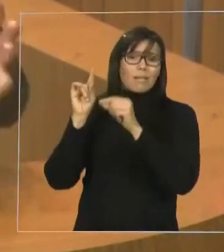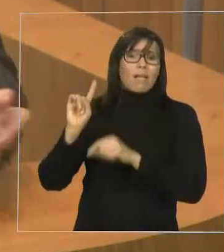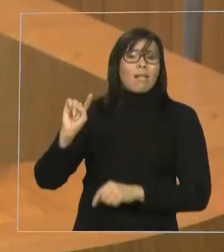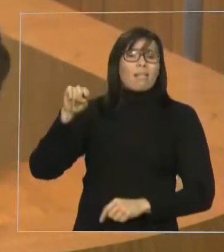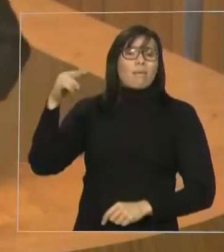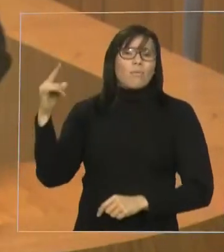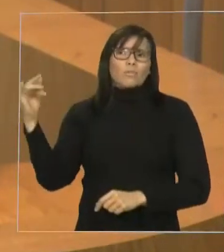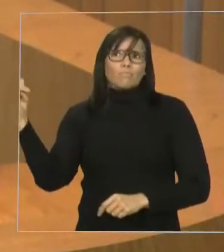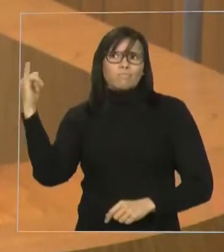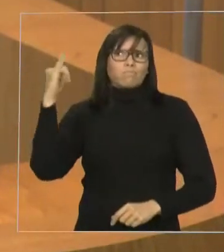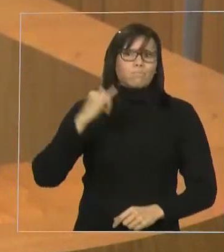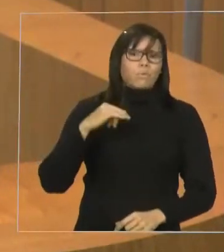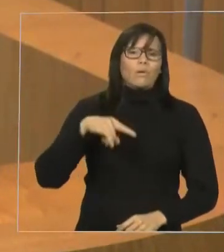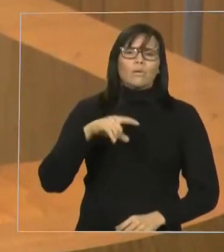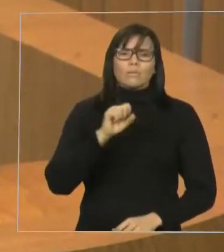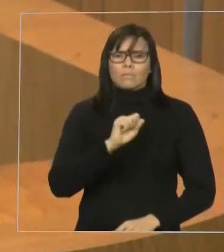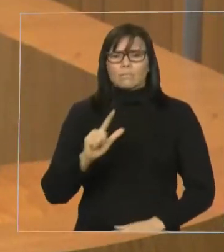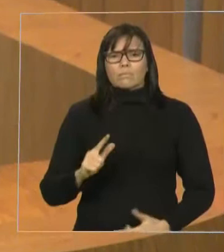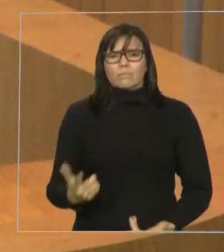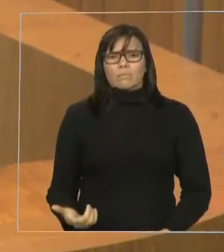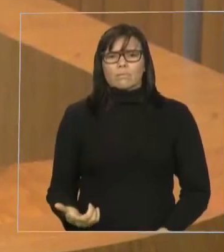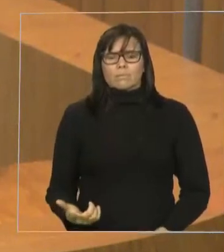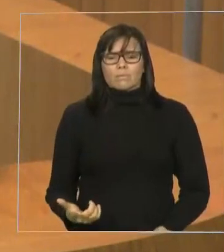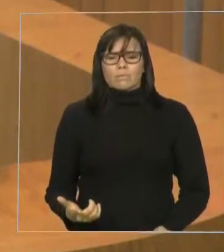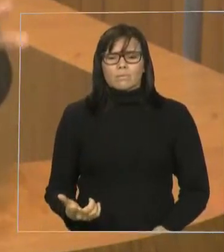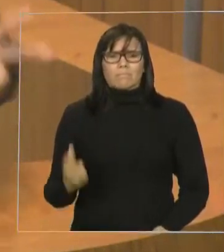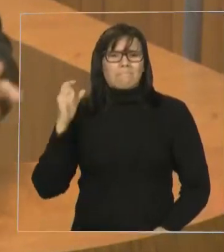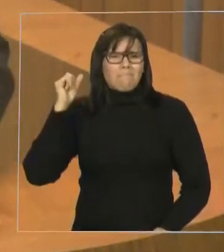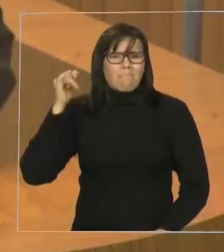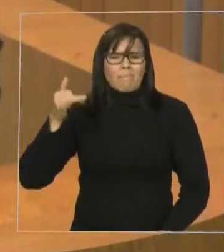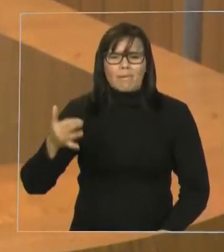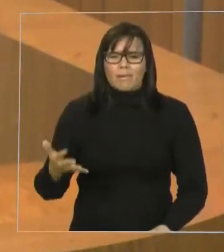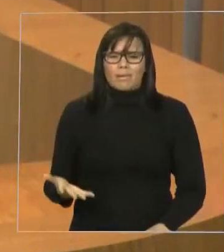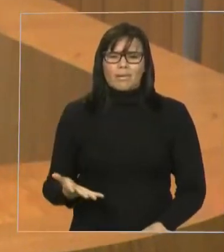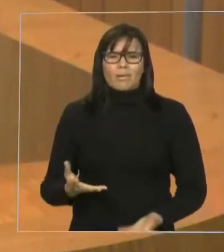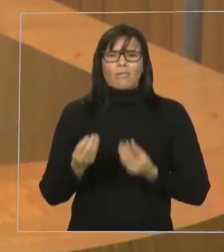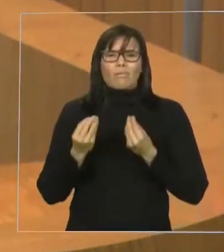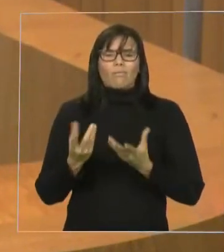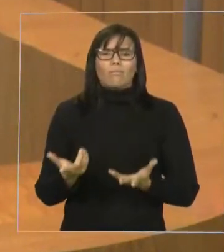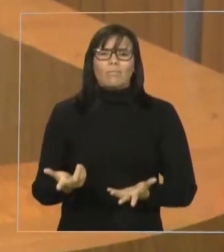totalmente com as mãos atadas e sem ter a quem recorrer.